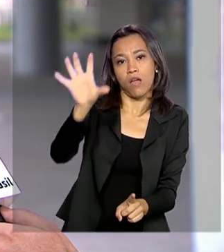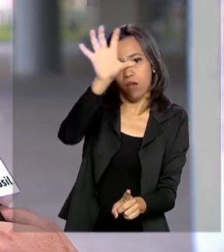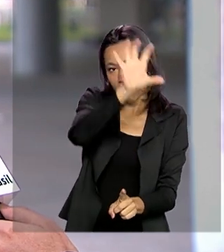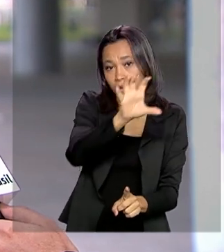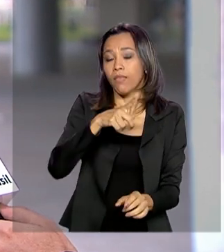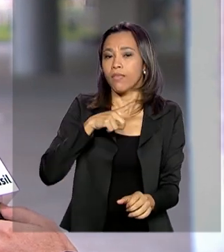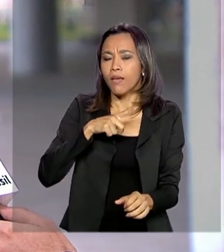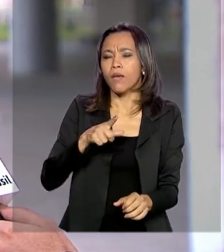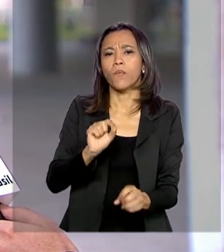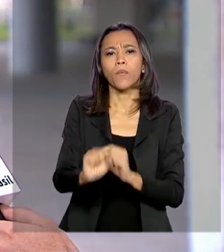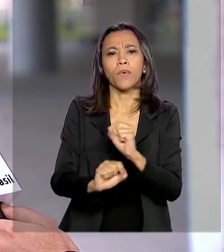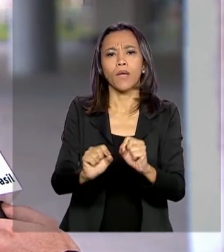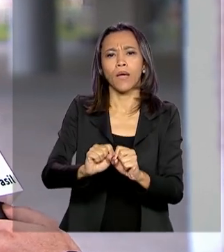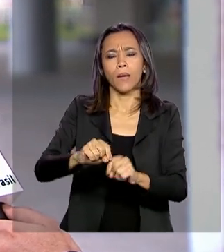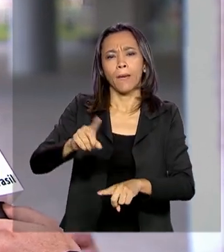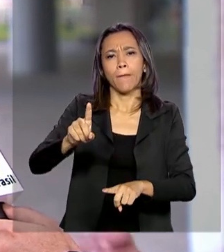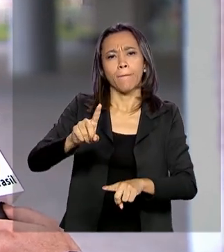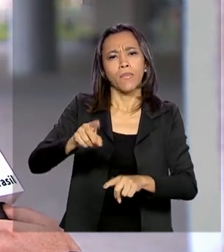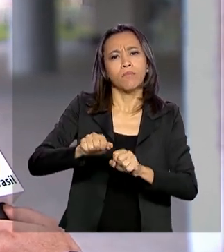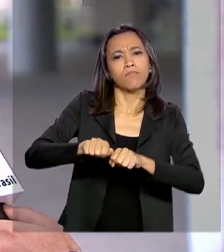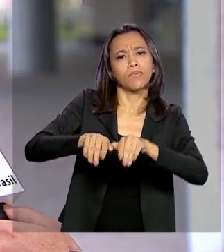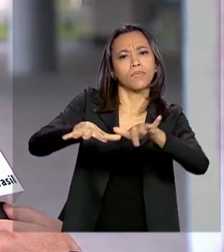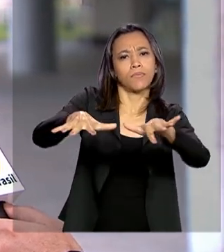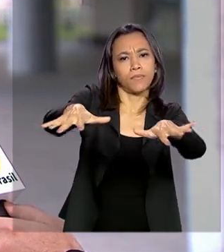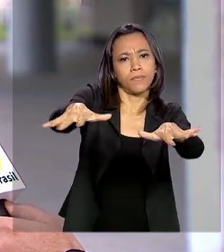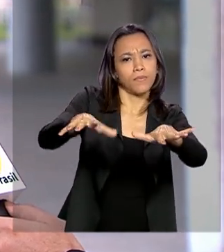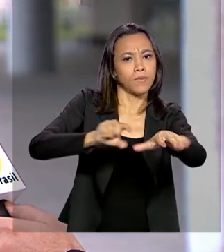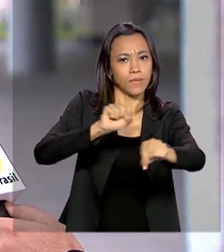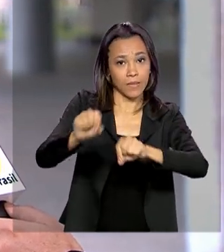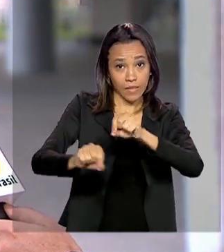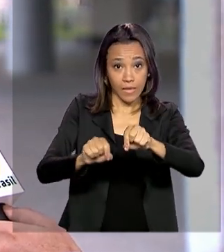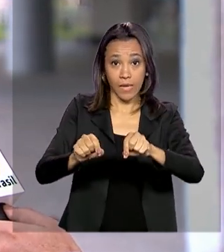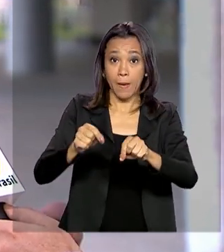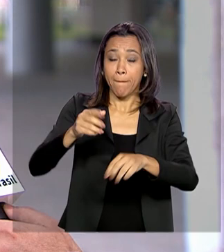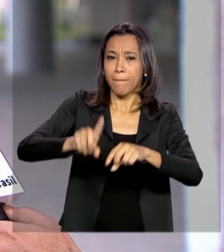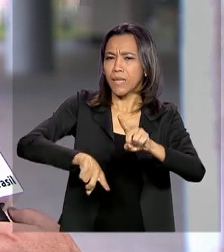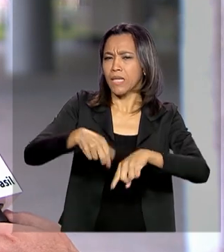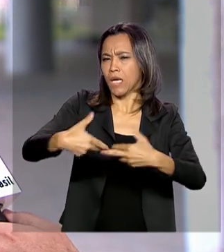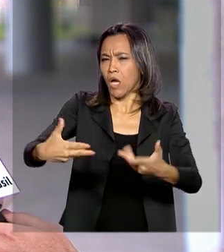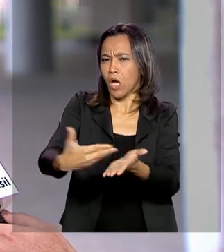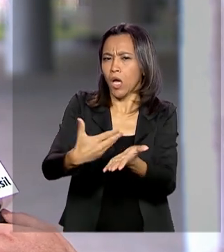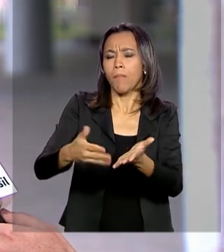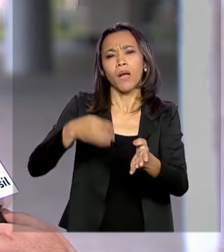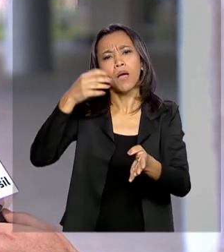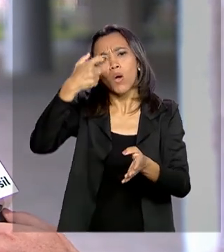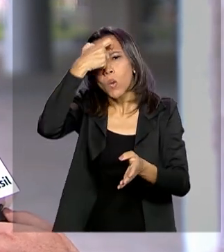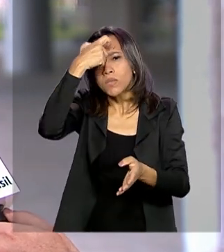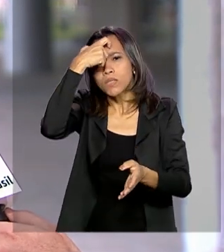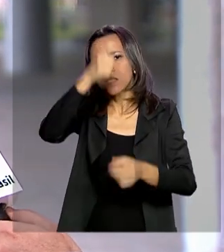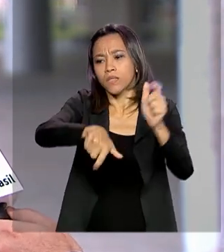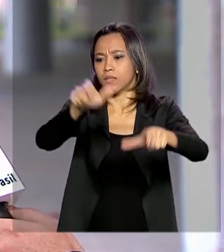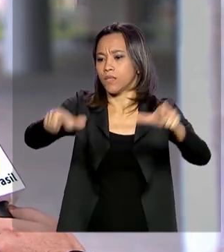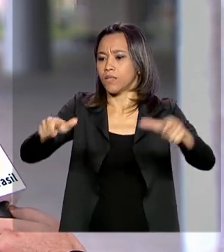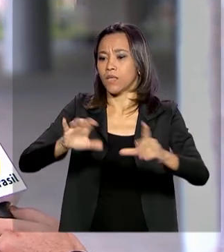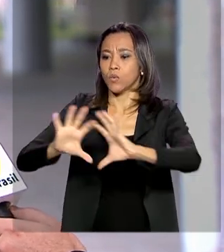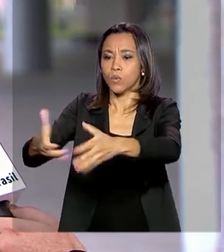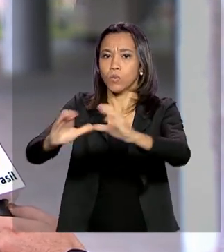um material captado junto da SESAI para a conscientização e orientação das comunidades indígenas. Nesse material,